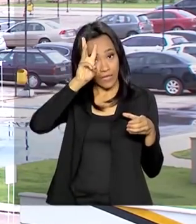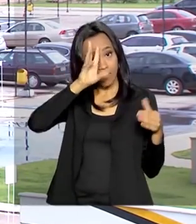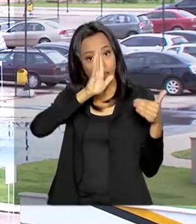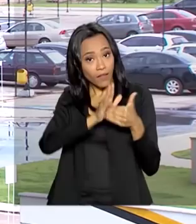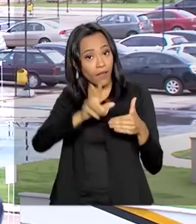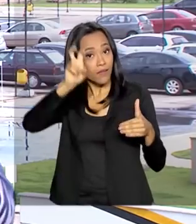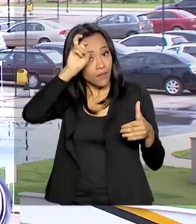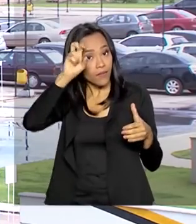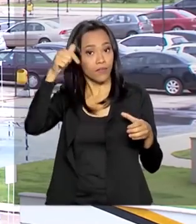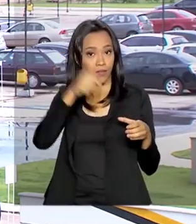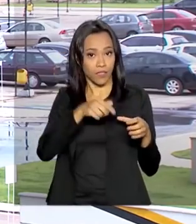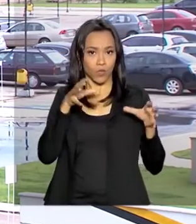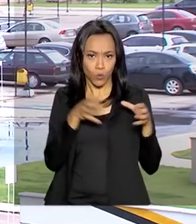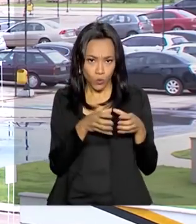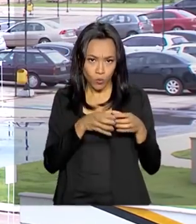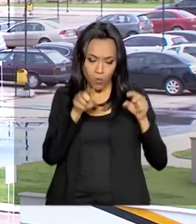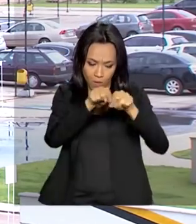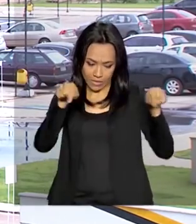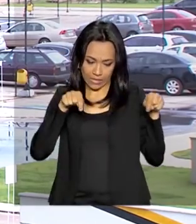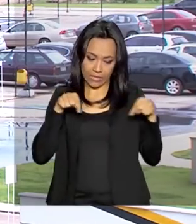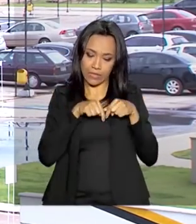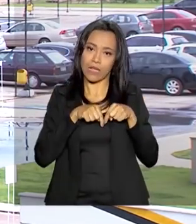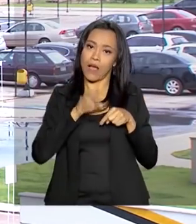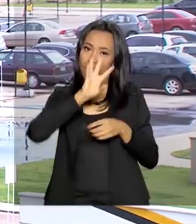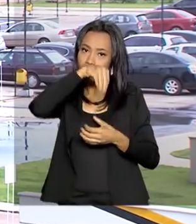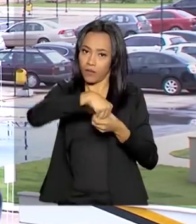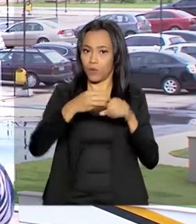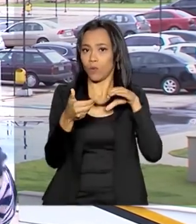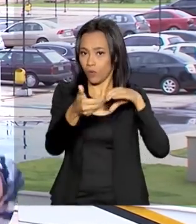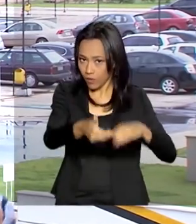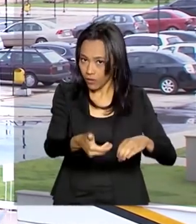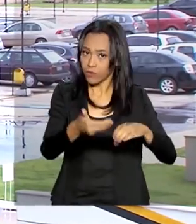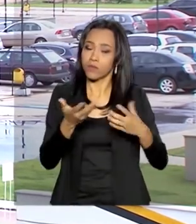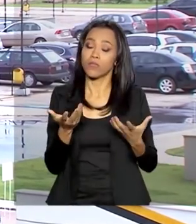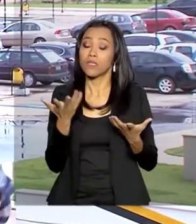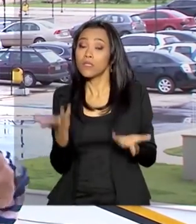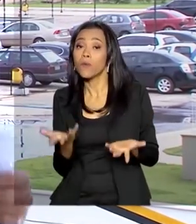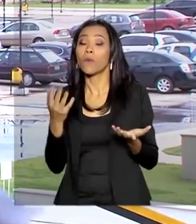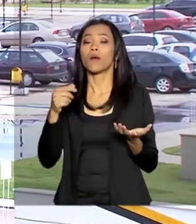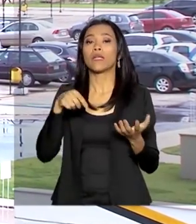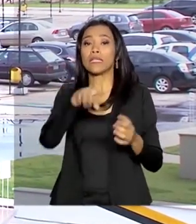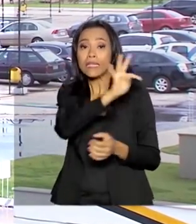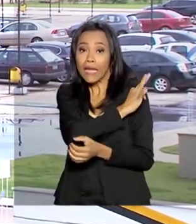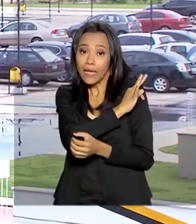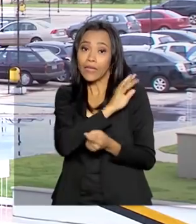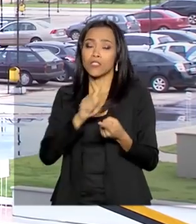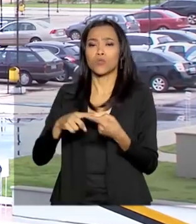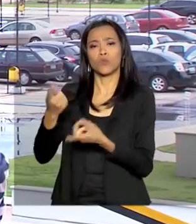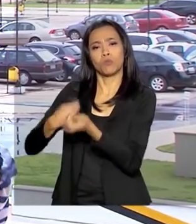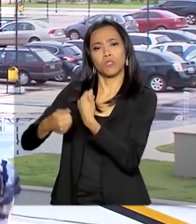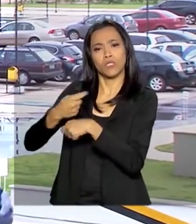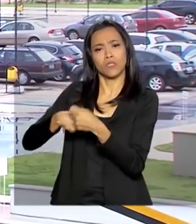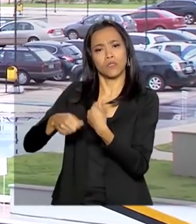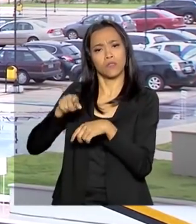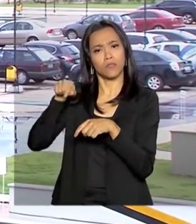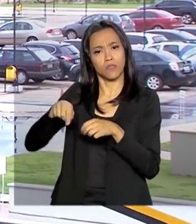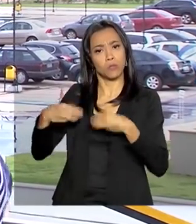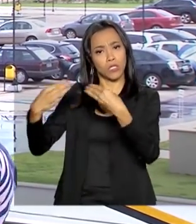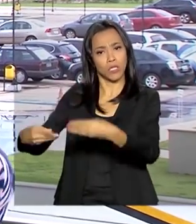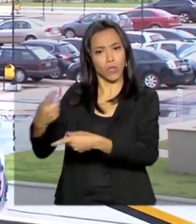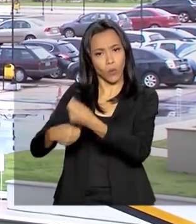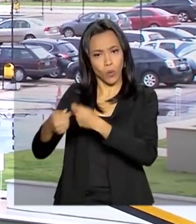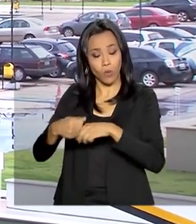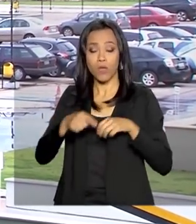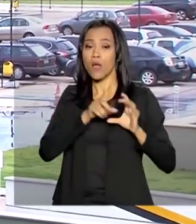quinta-feira principalmente numa sala reservada lá no Congresso. E aí técnicos do Ministério da Economia ficariam disponíveis